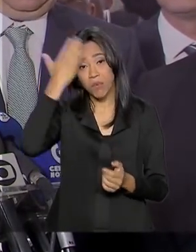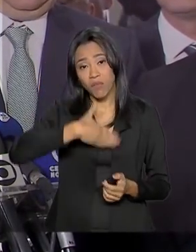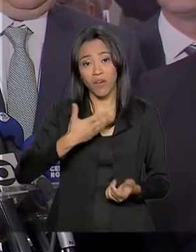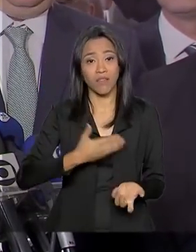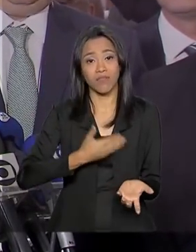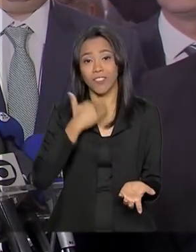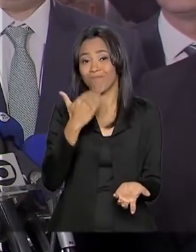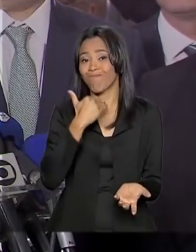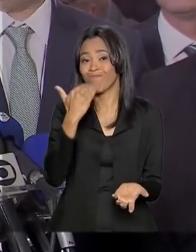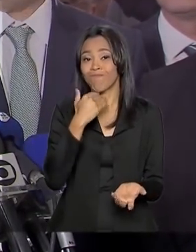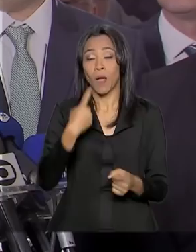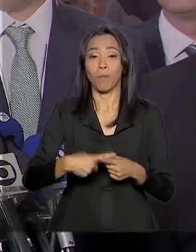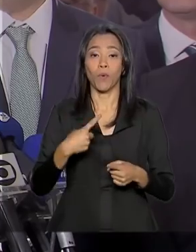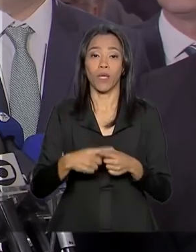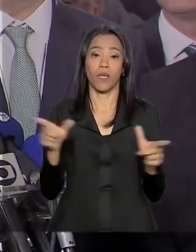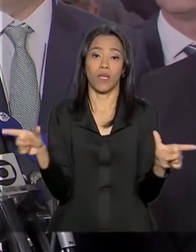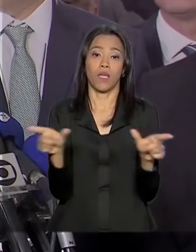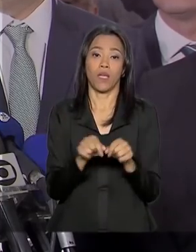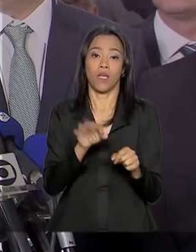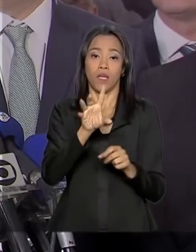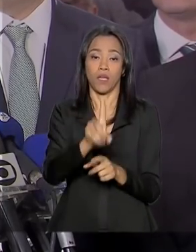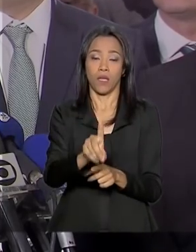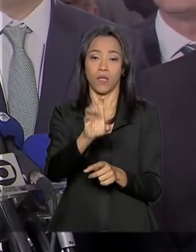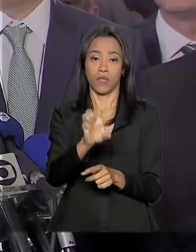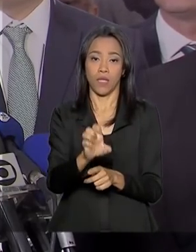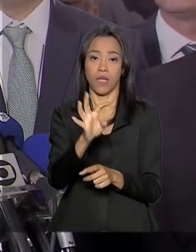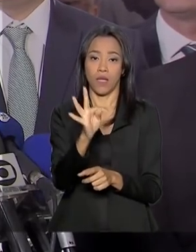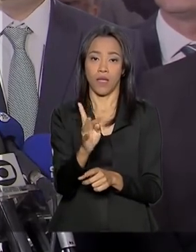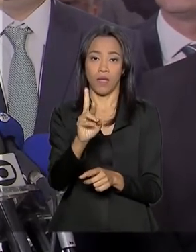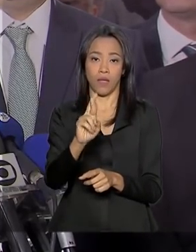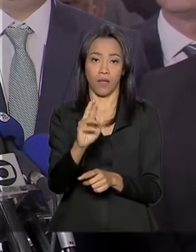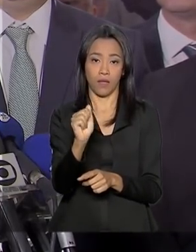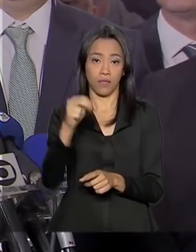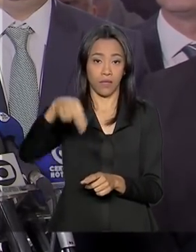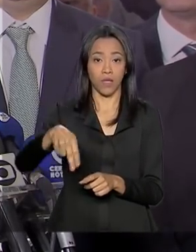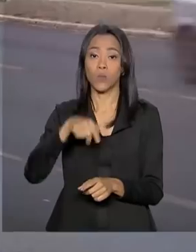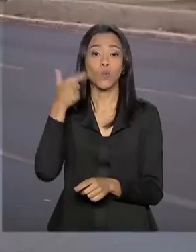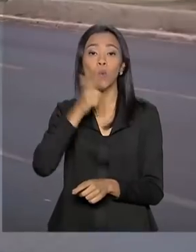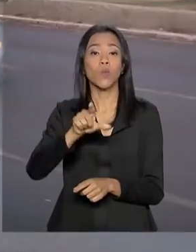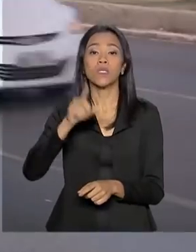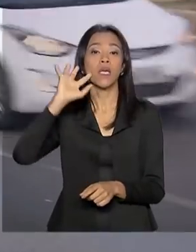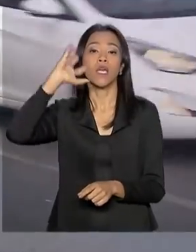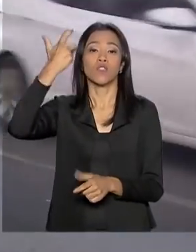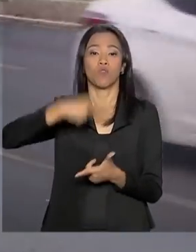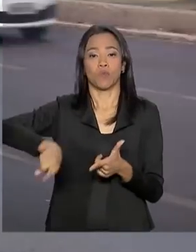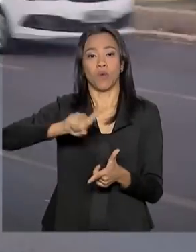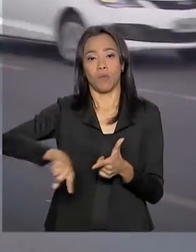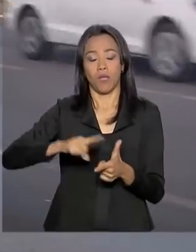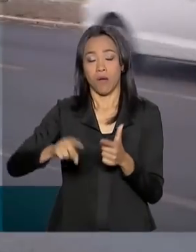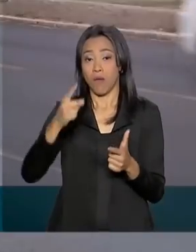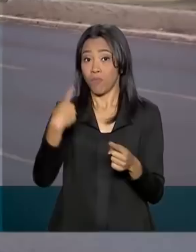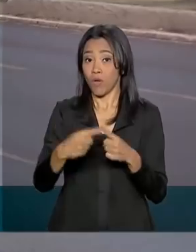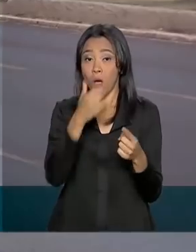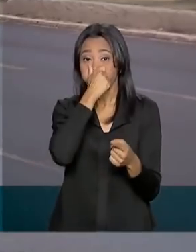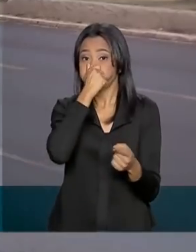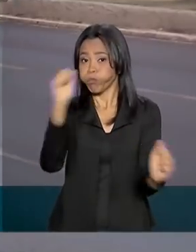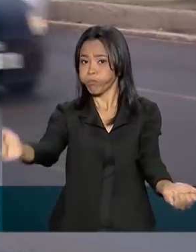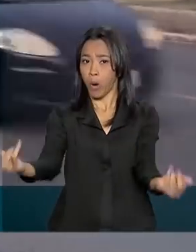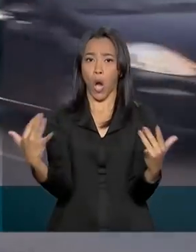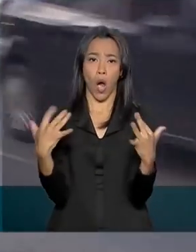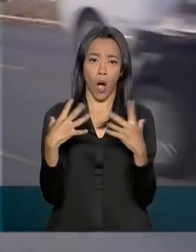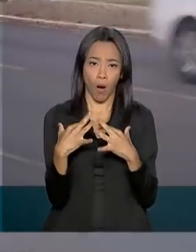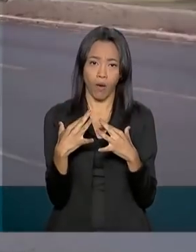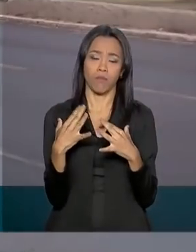detrãs não conseguem operacionalizar os processos para a suspensão do direito de dirigir. Outra mudança proposta pelo presidente Jair